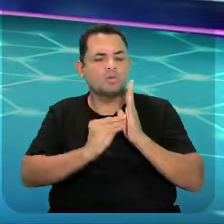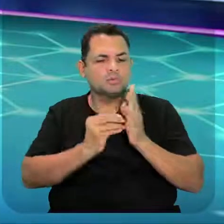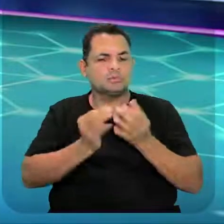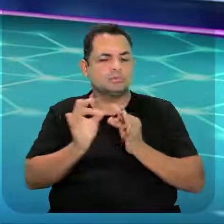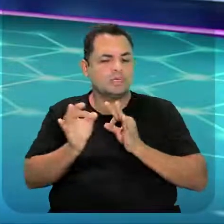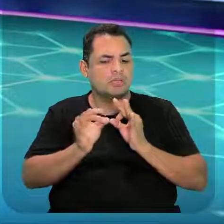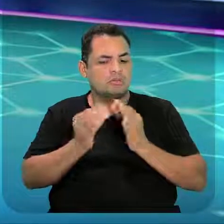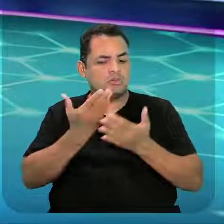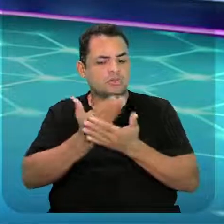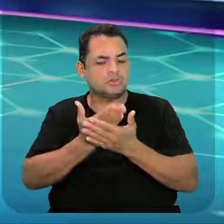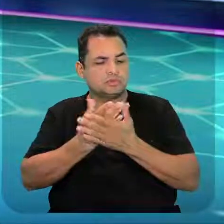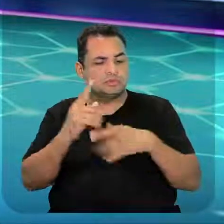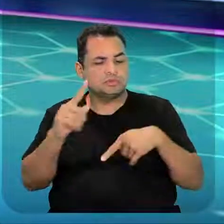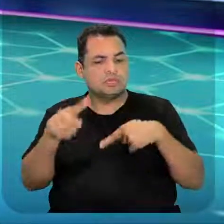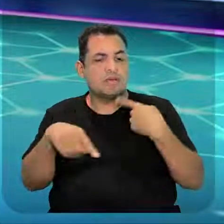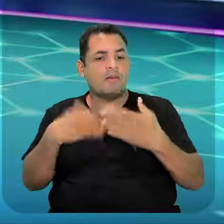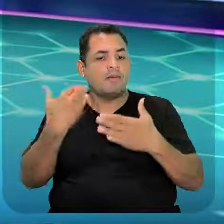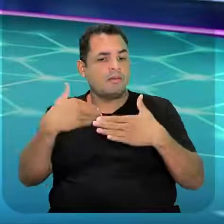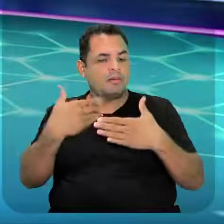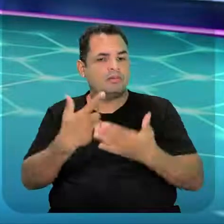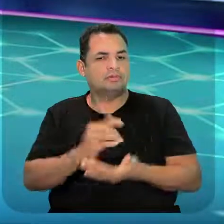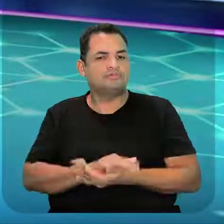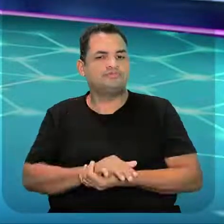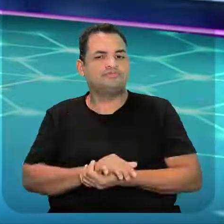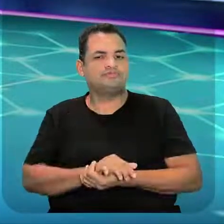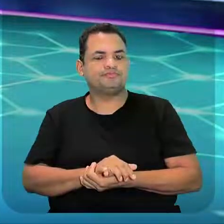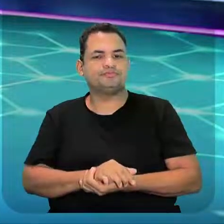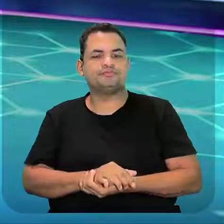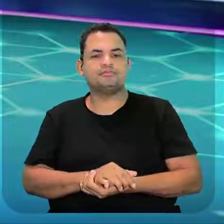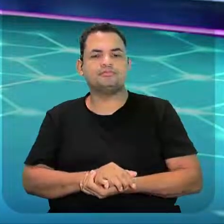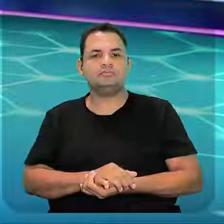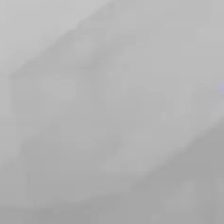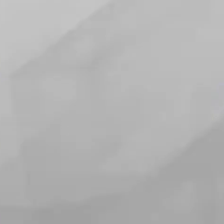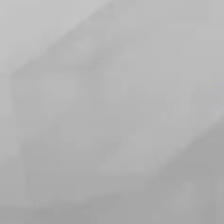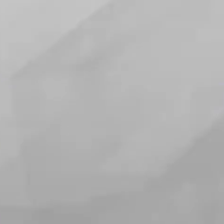prepare para a nossa provinha que ela já está chegando. Até a próxima aula!